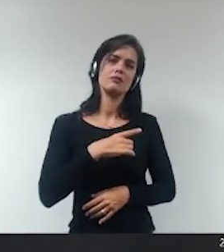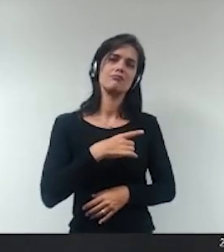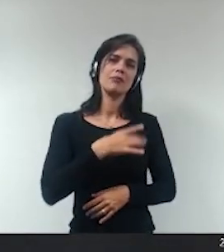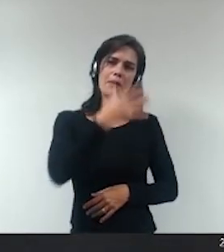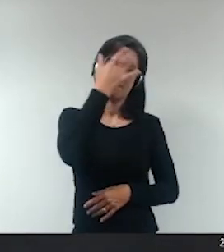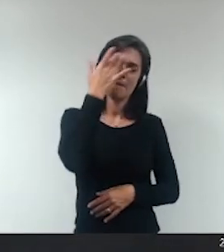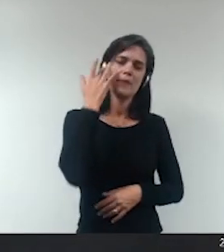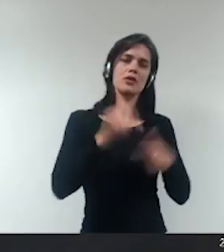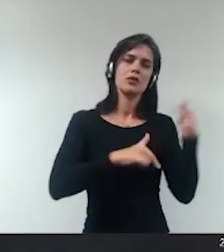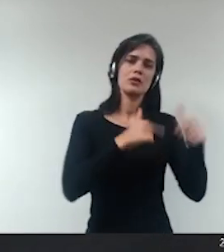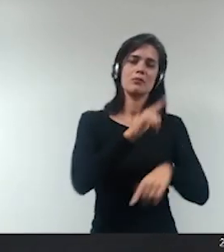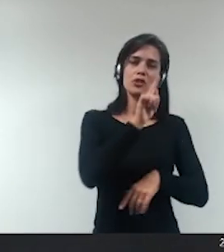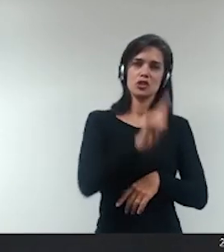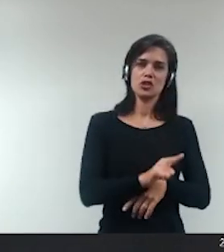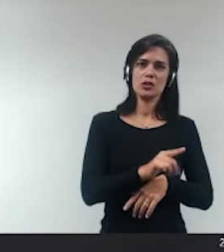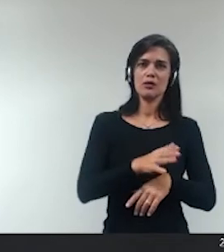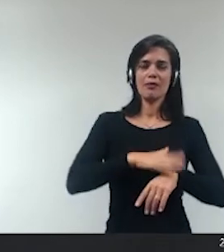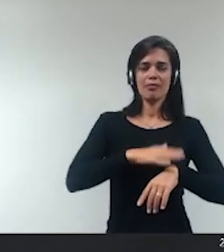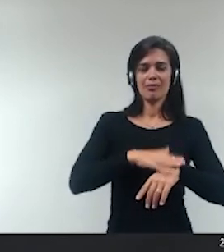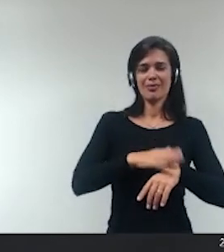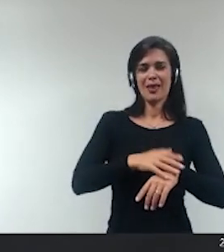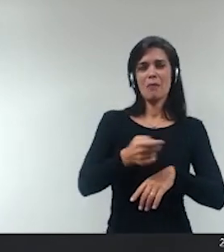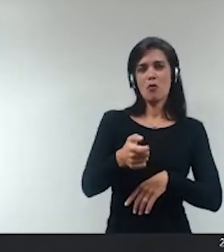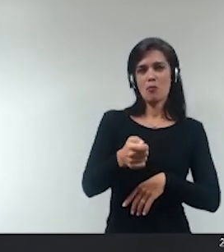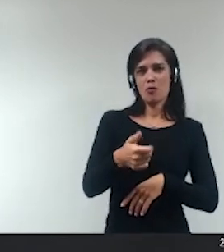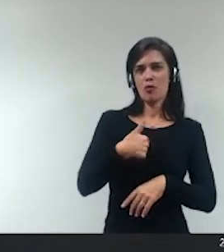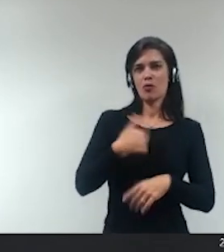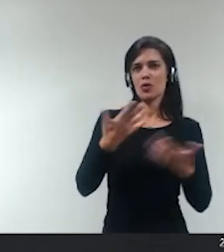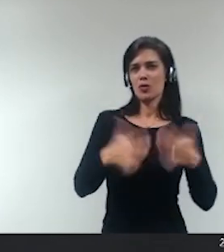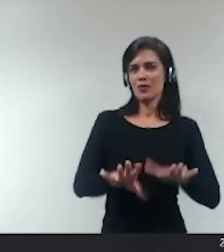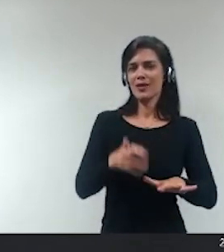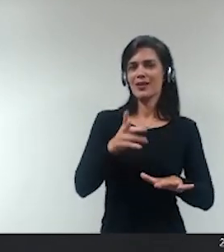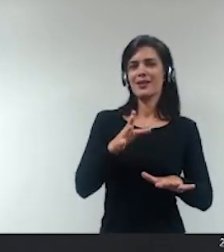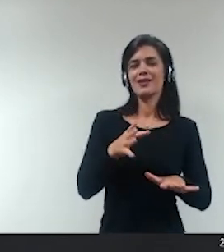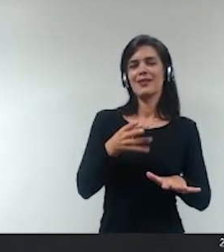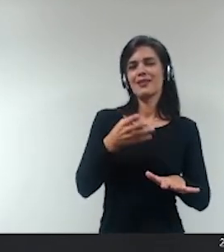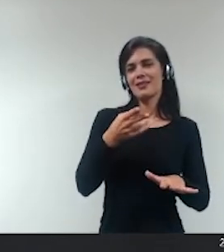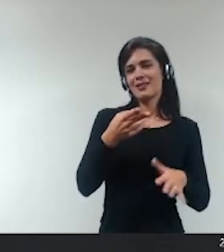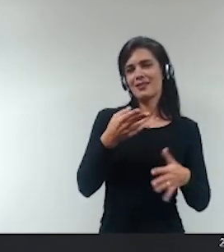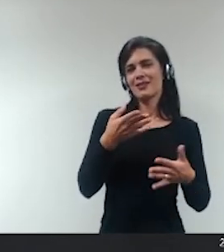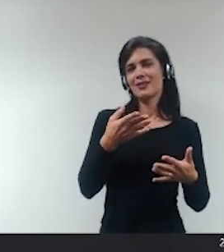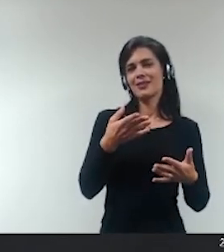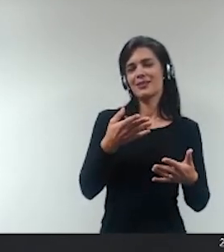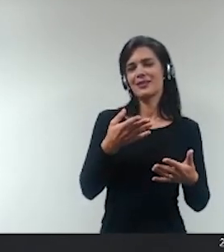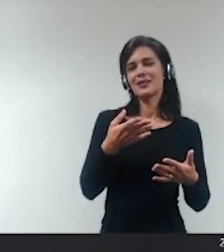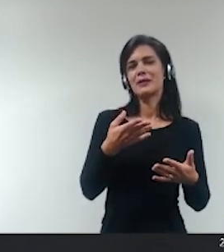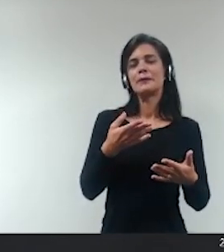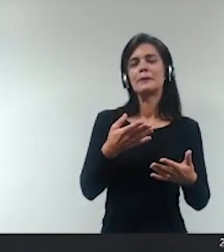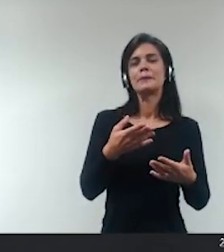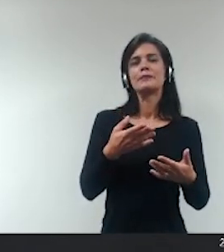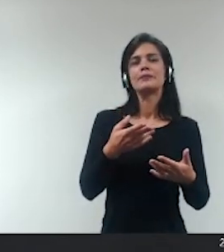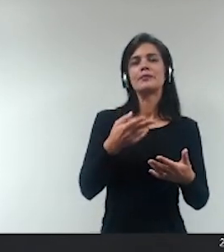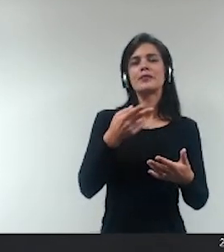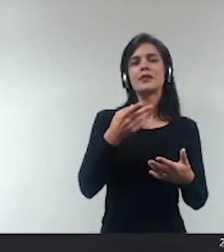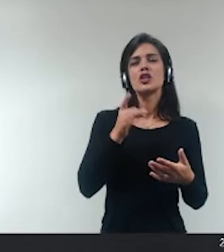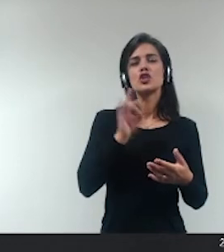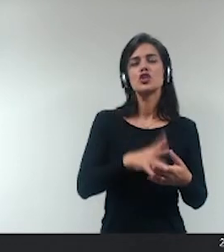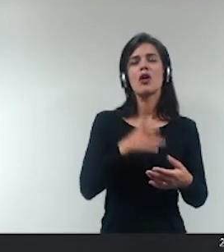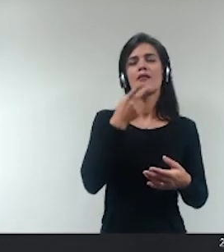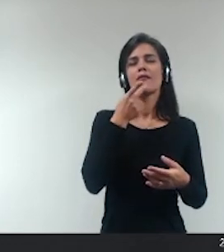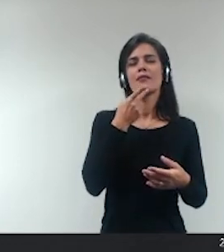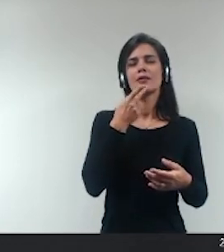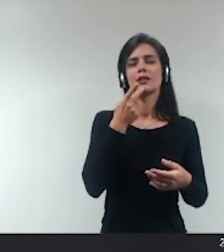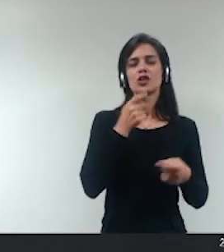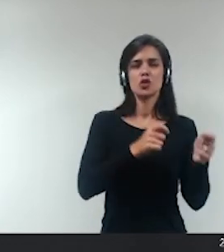mas como me resta pouco tempo eu queria não queria deixar de falar de controle social